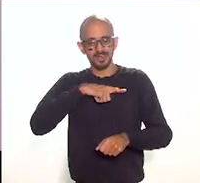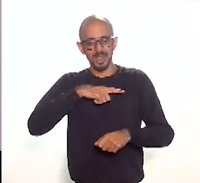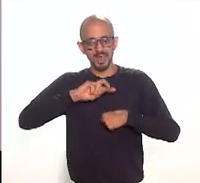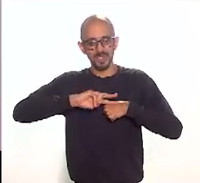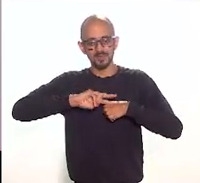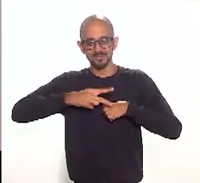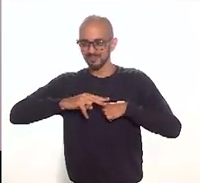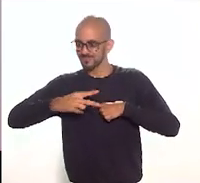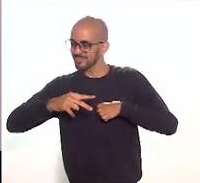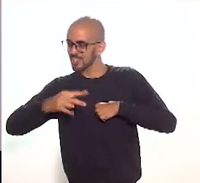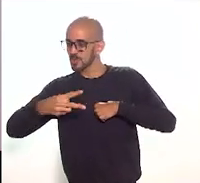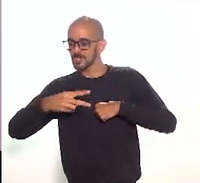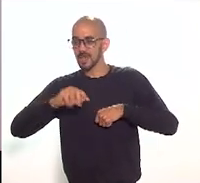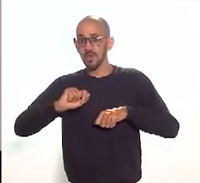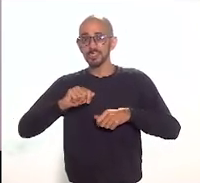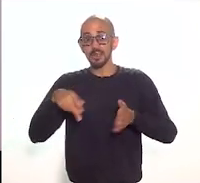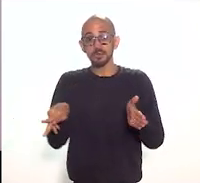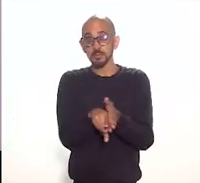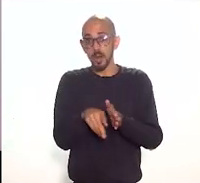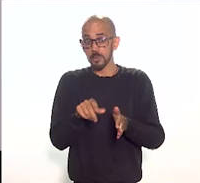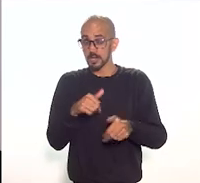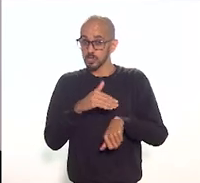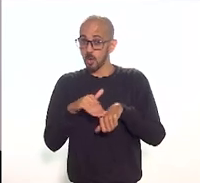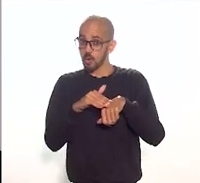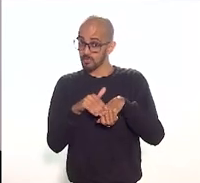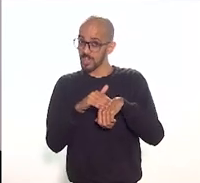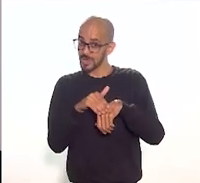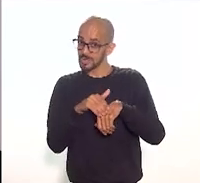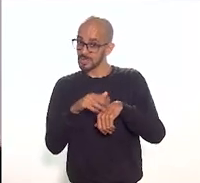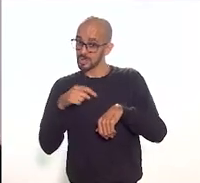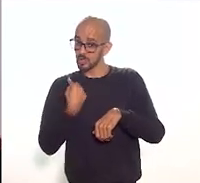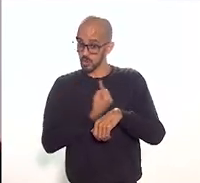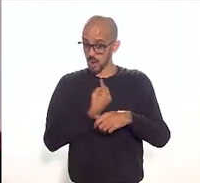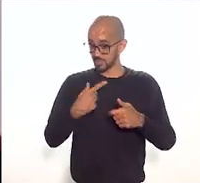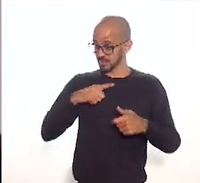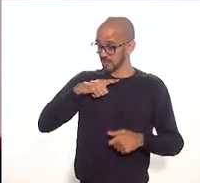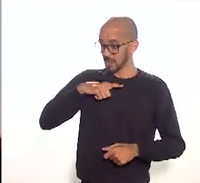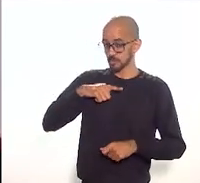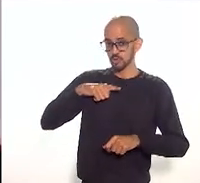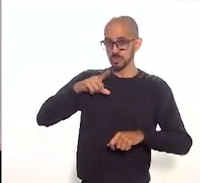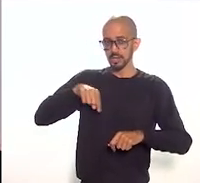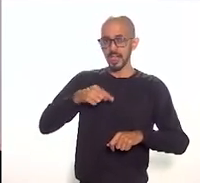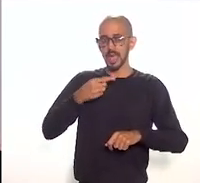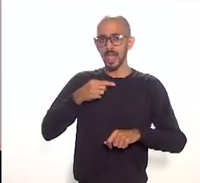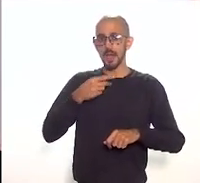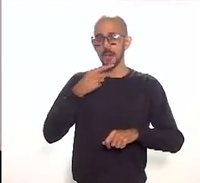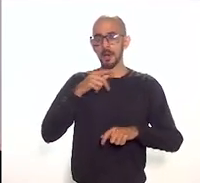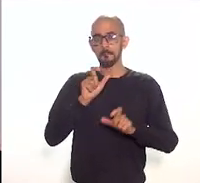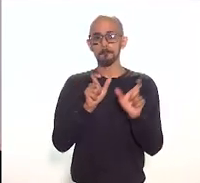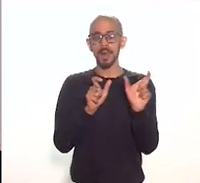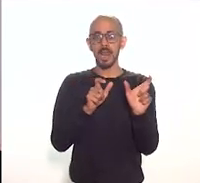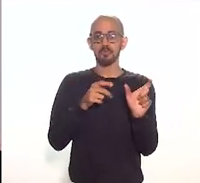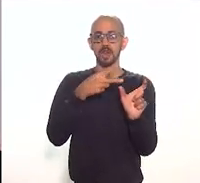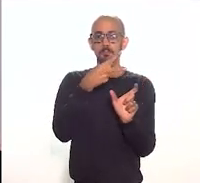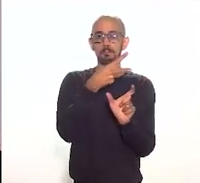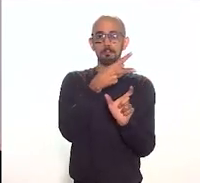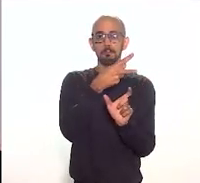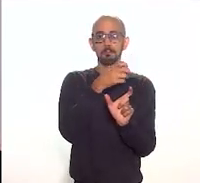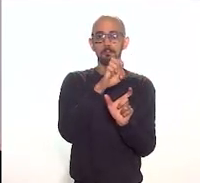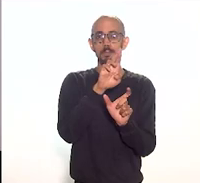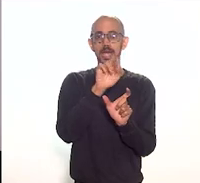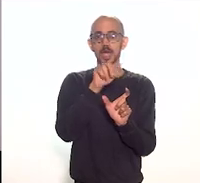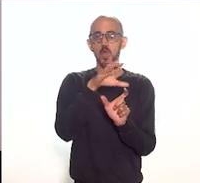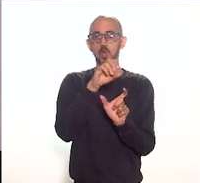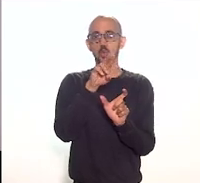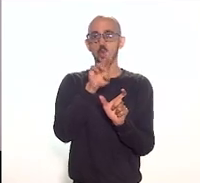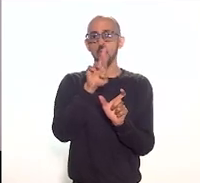conversas que às vezes a gente tem que é a palavra percurso no projeto de